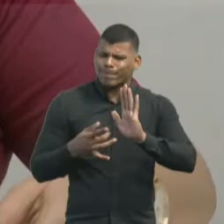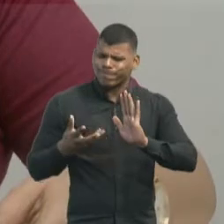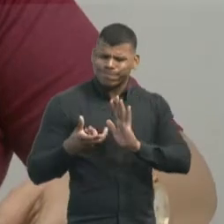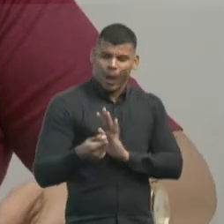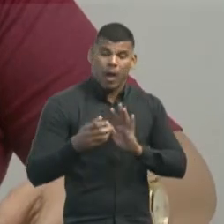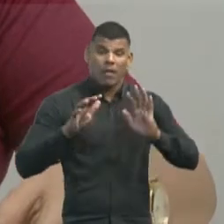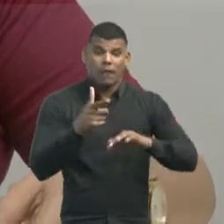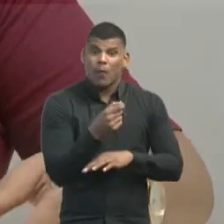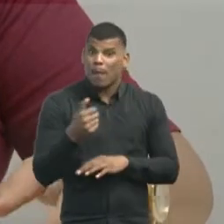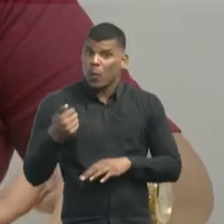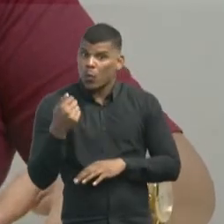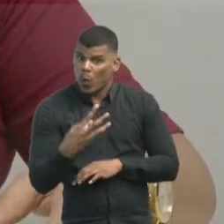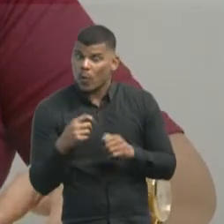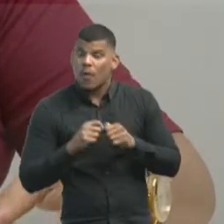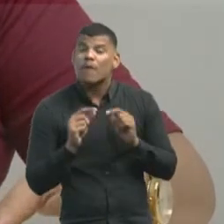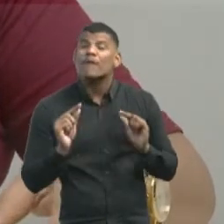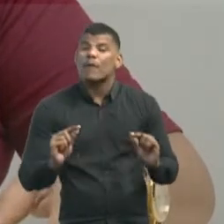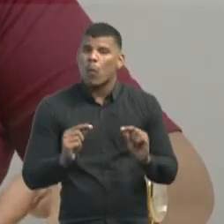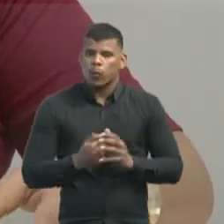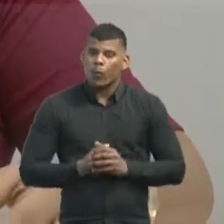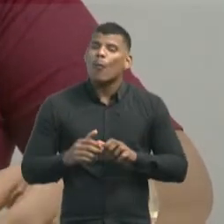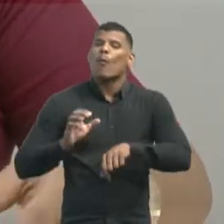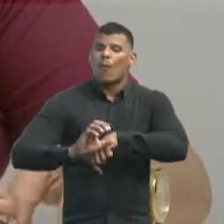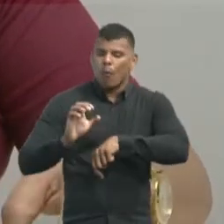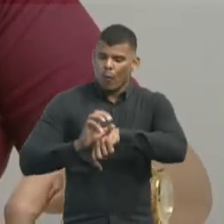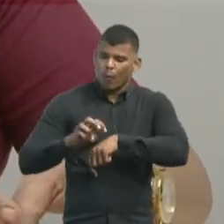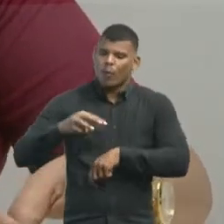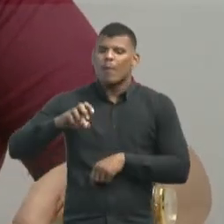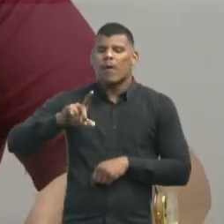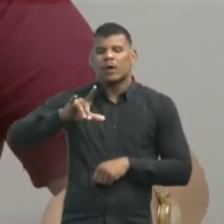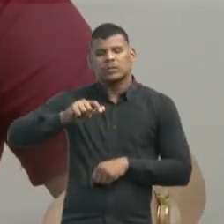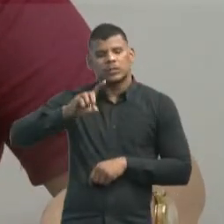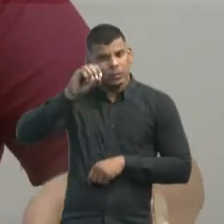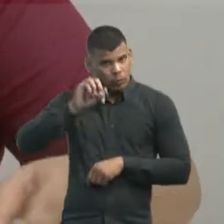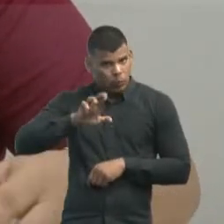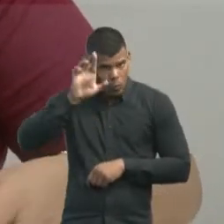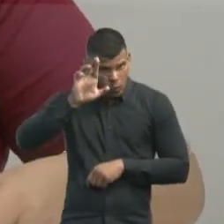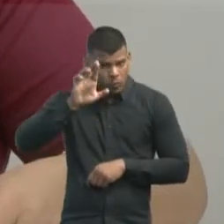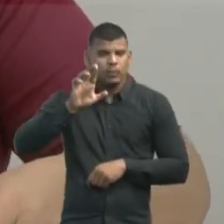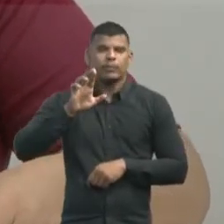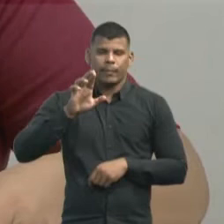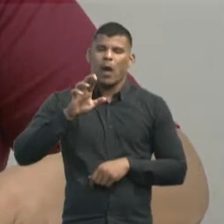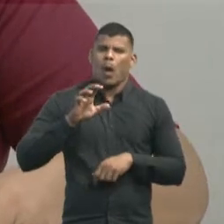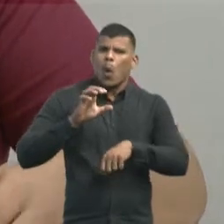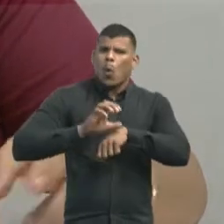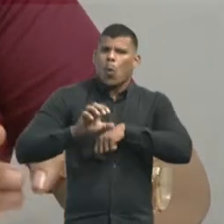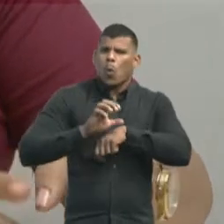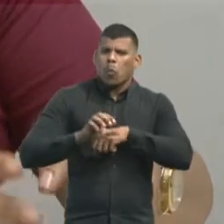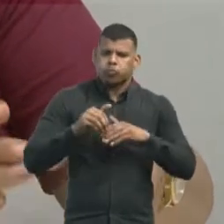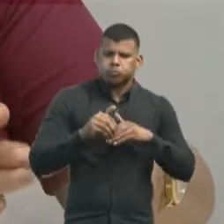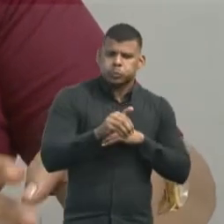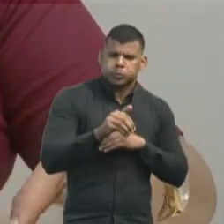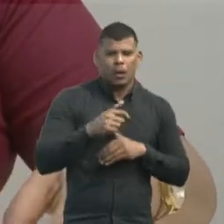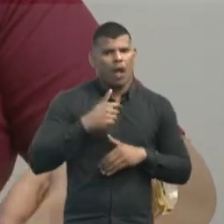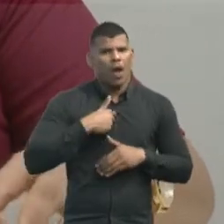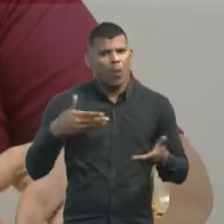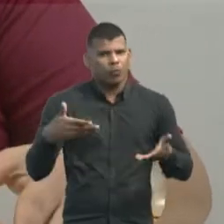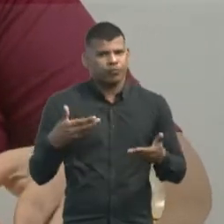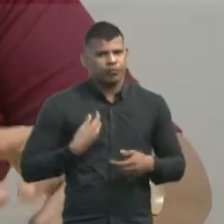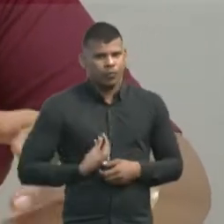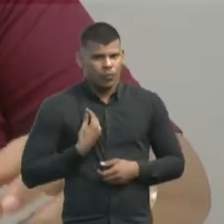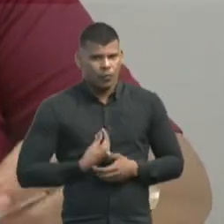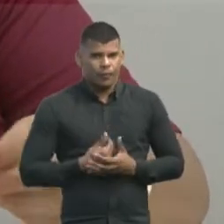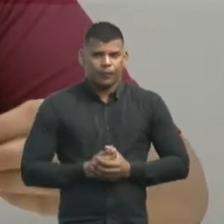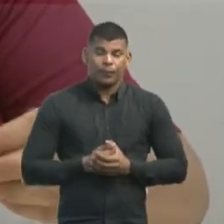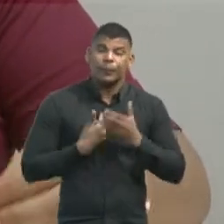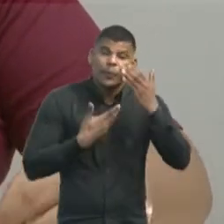eu fiz o curso de mediadora, e pronto, desde o curso eu estou aqui. E agradeço muito a Deus,